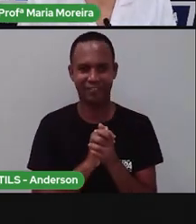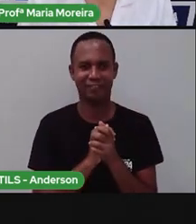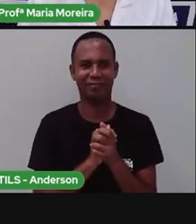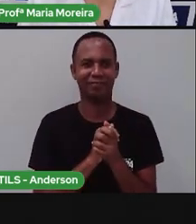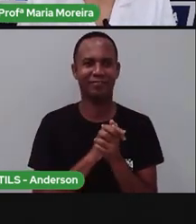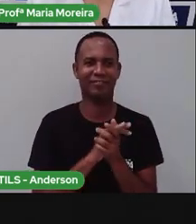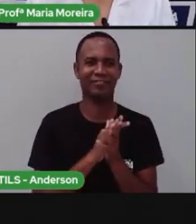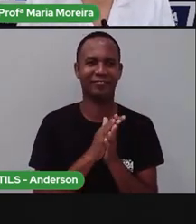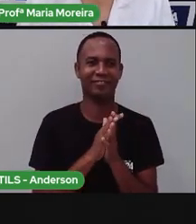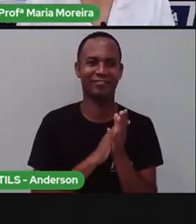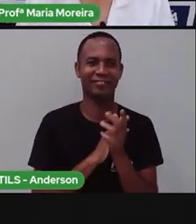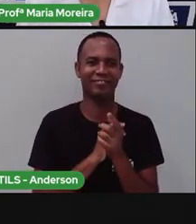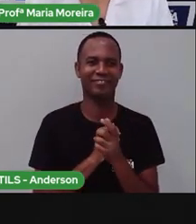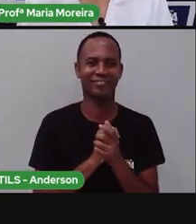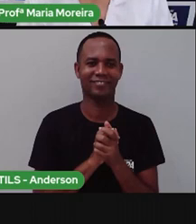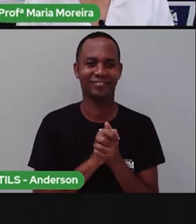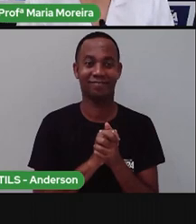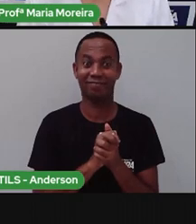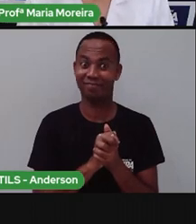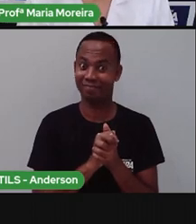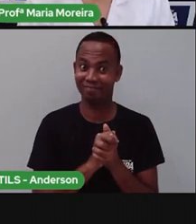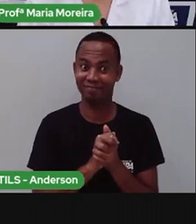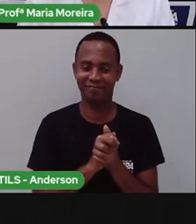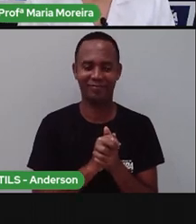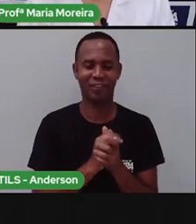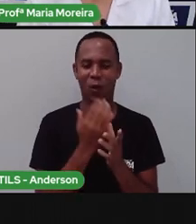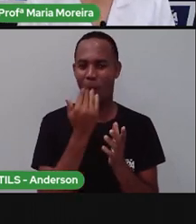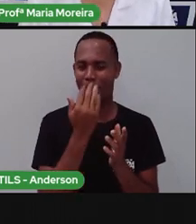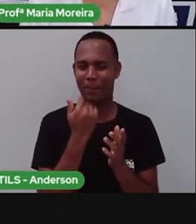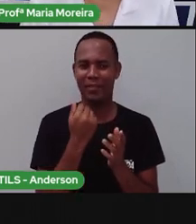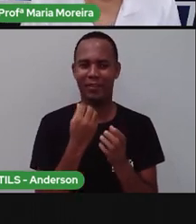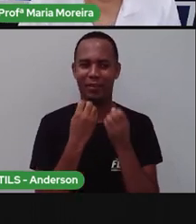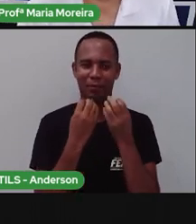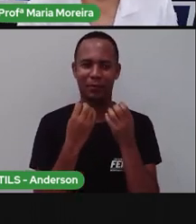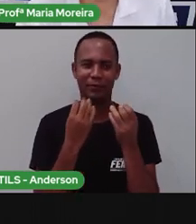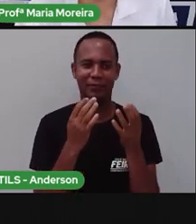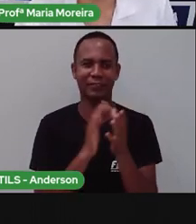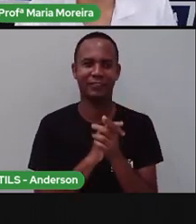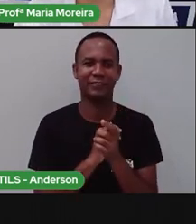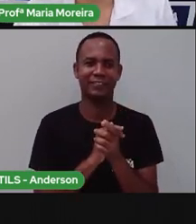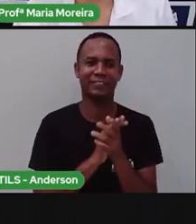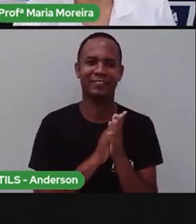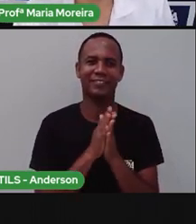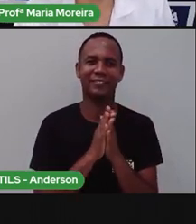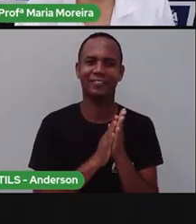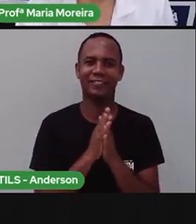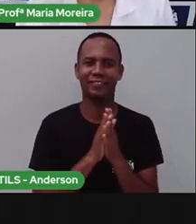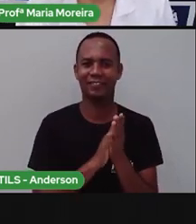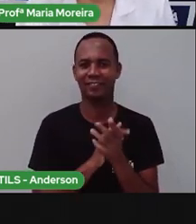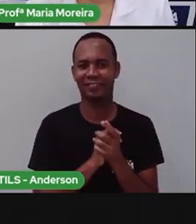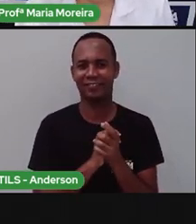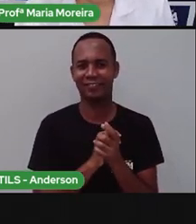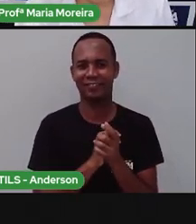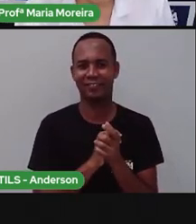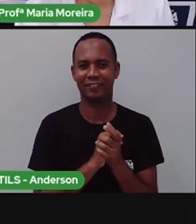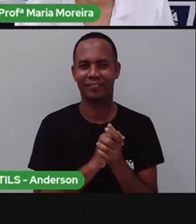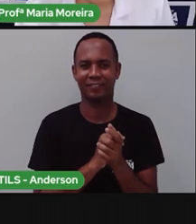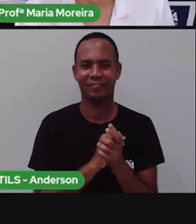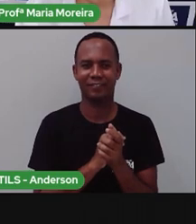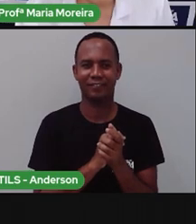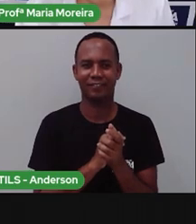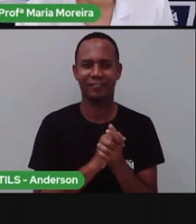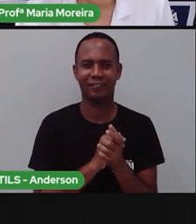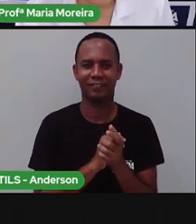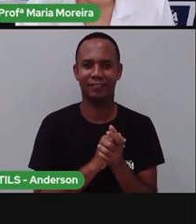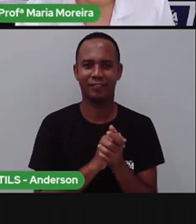Comidas perfeitas. Então, assim, né, gente? A gente está precisando receber essas comidas perfeitas aí do ganhador da Mega Sena. Vamos lá. Deixa eu